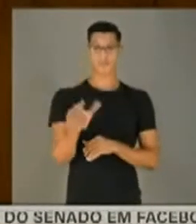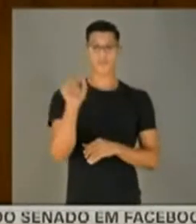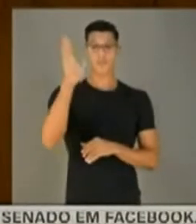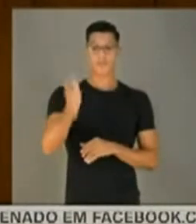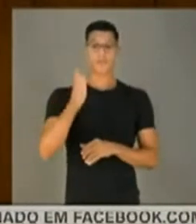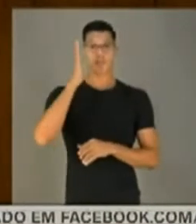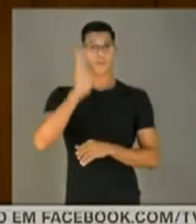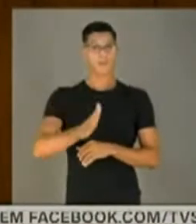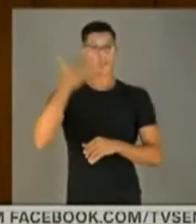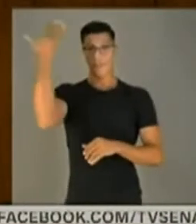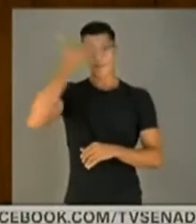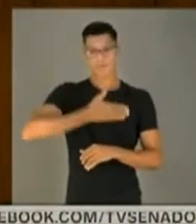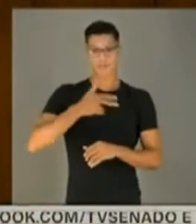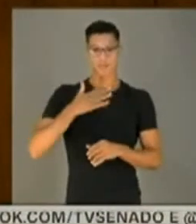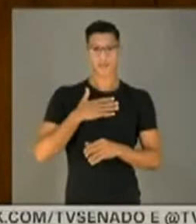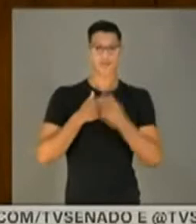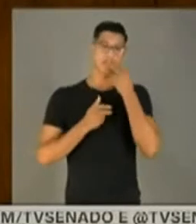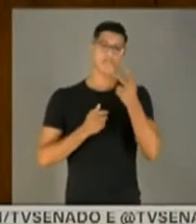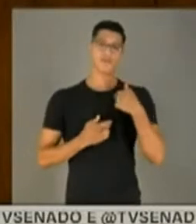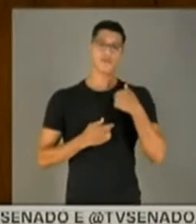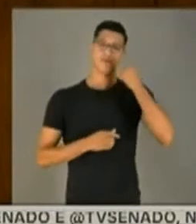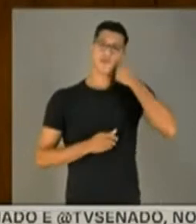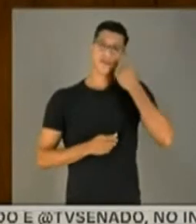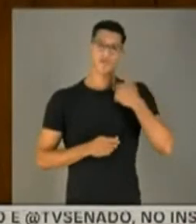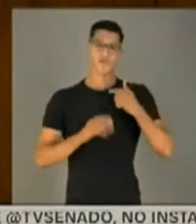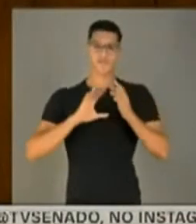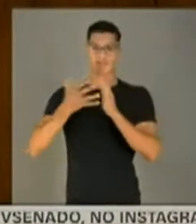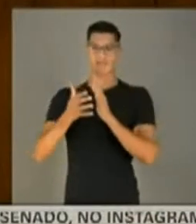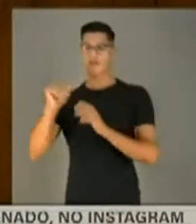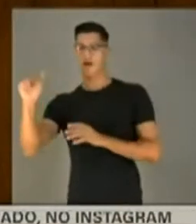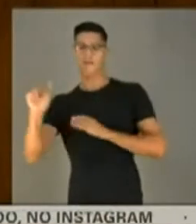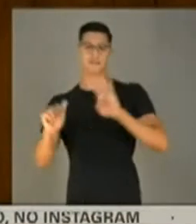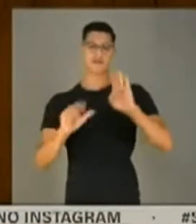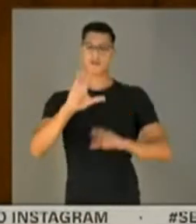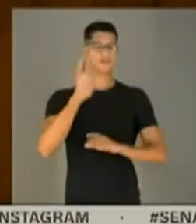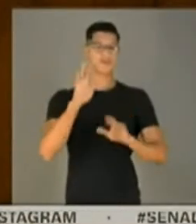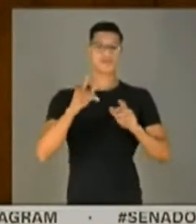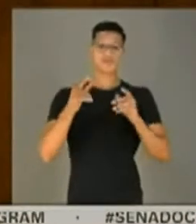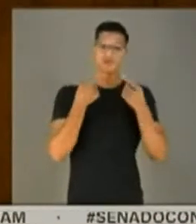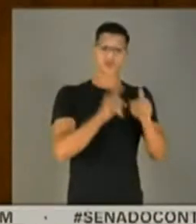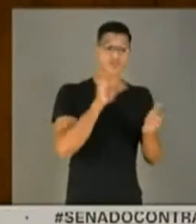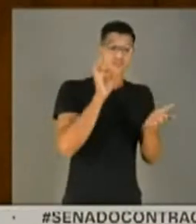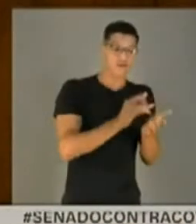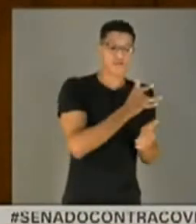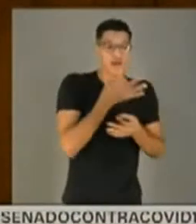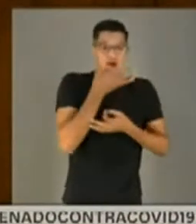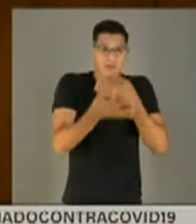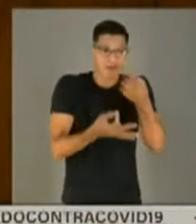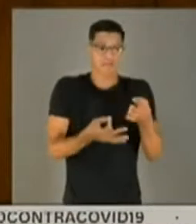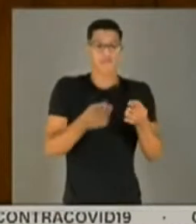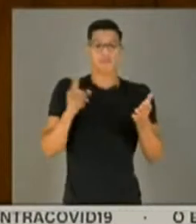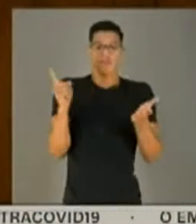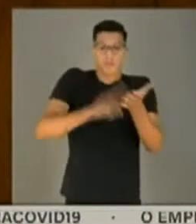já está mais do que evidenciado, e essa não é uma fala de um senador que é do partido A, B ou C, porque contra fatos não há argumentos. A